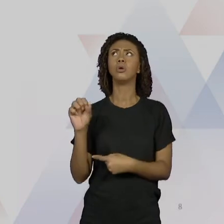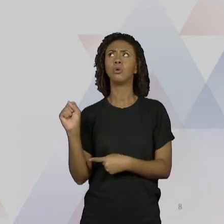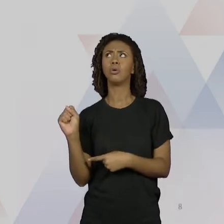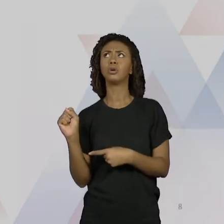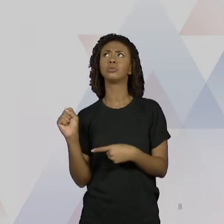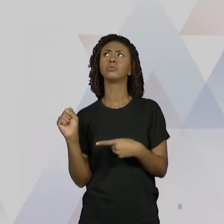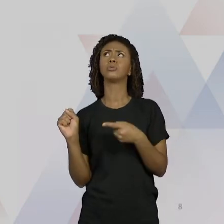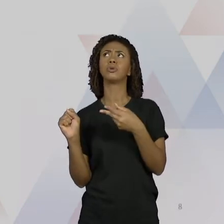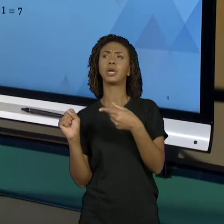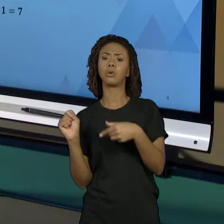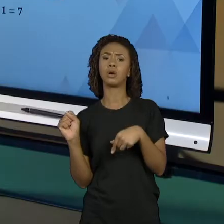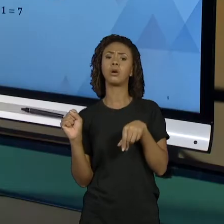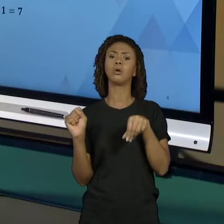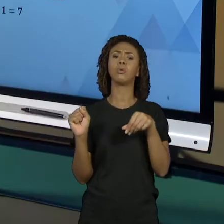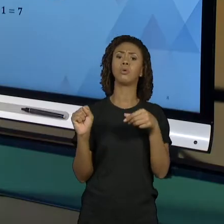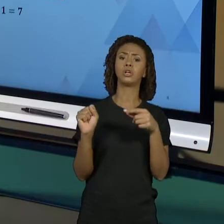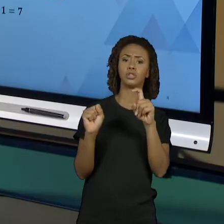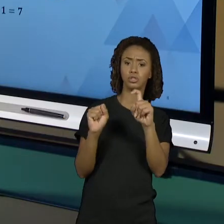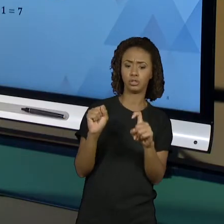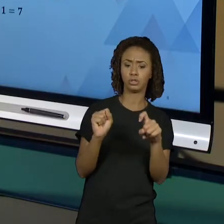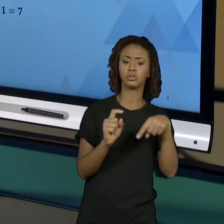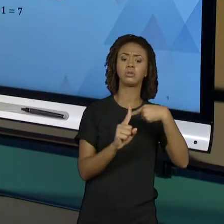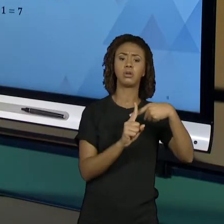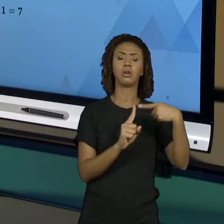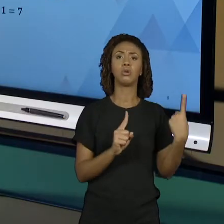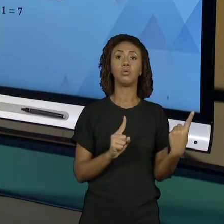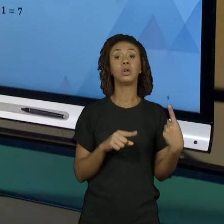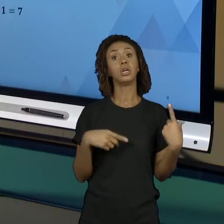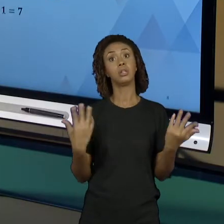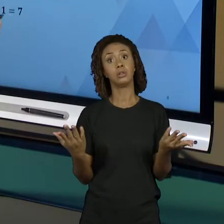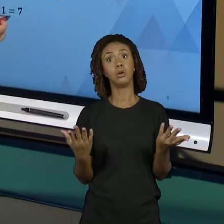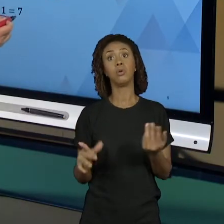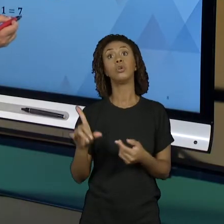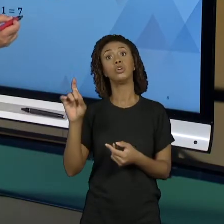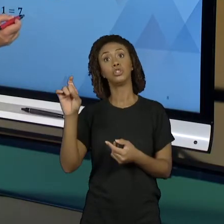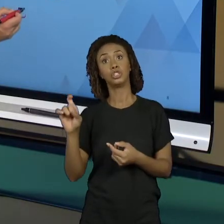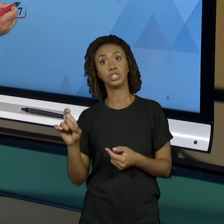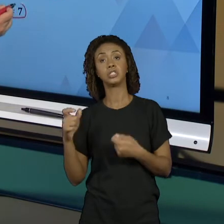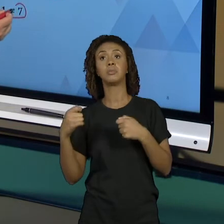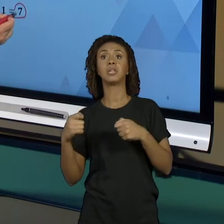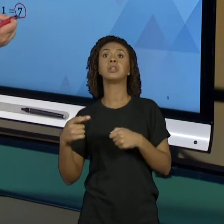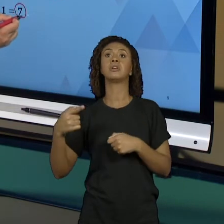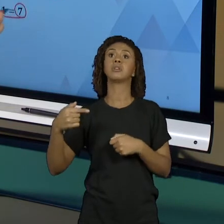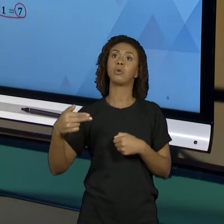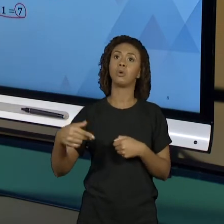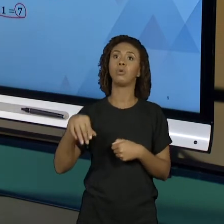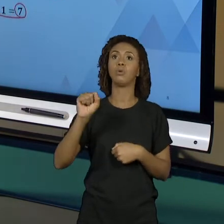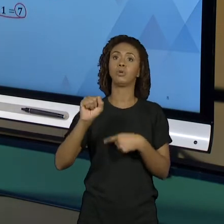a x mais 1. Portanto, o x vai ter que ser 8 menos 1 que vai dar 7.